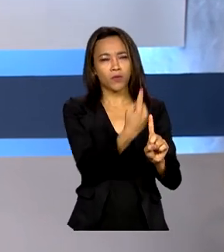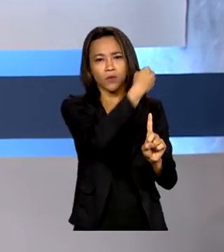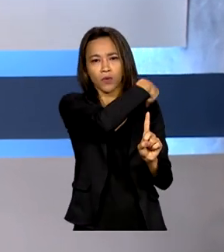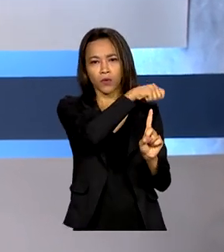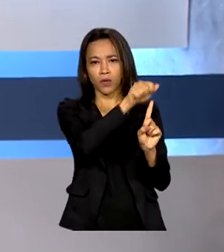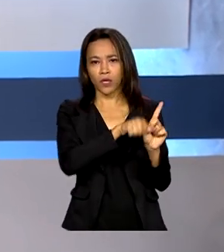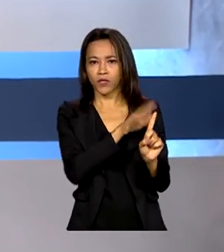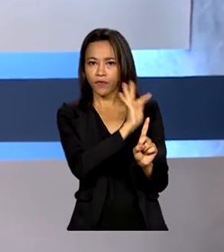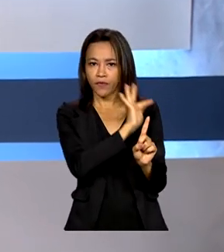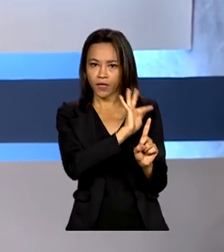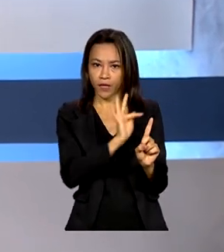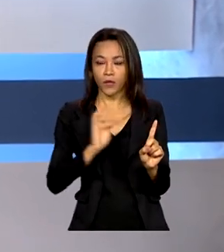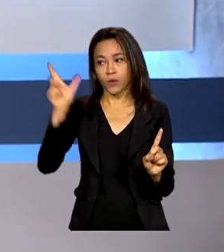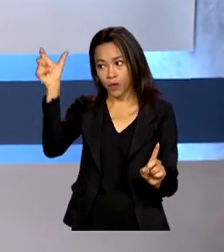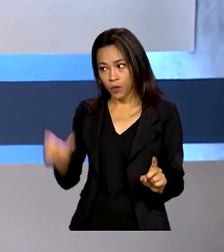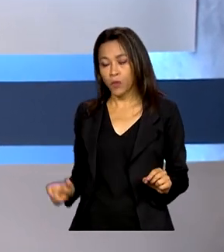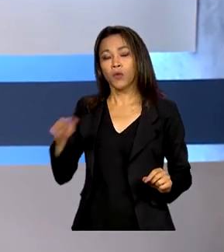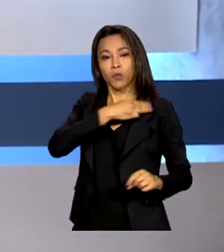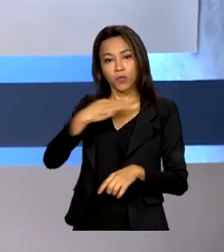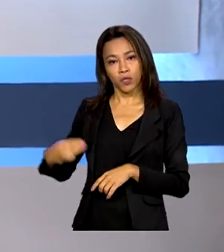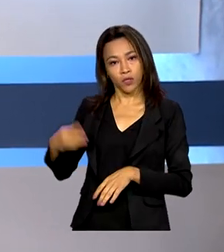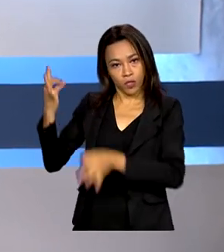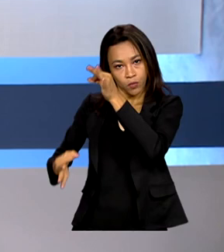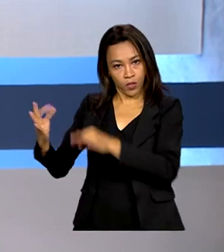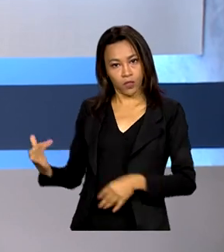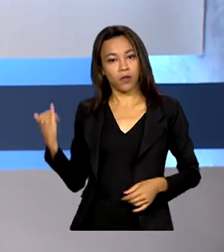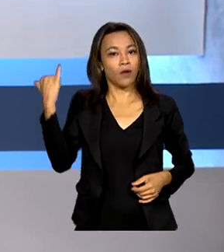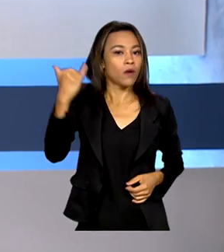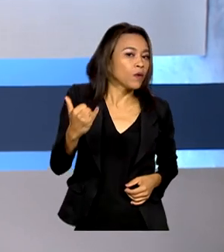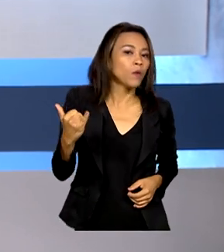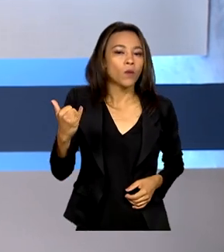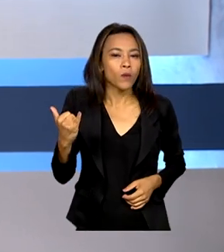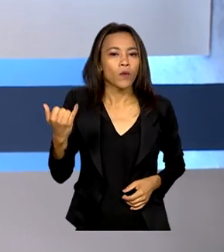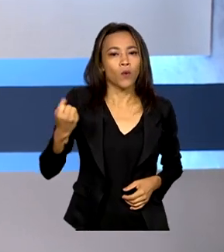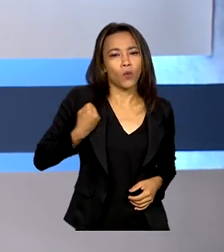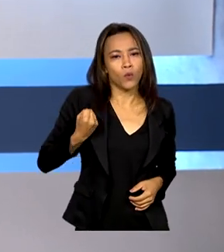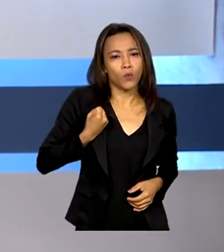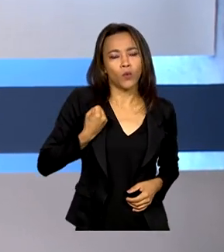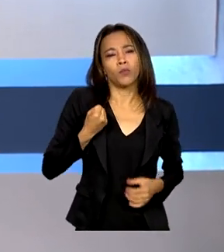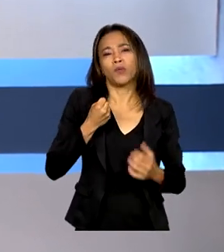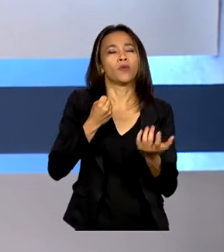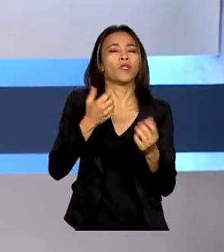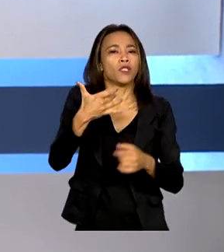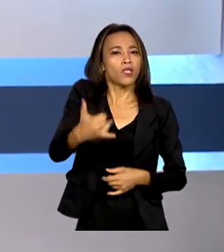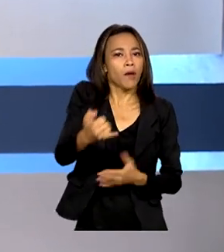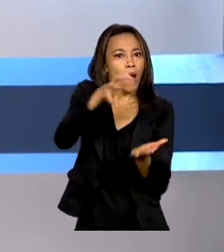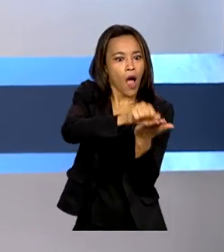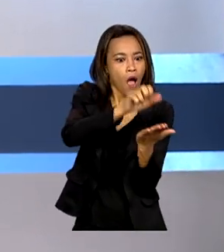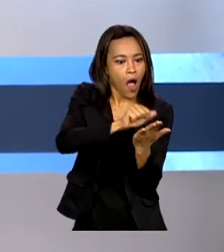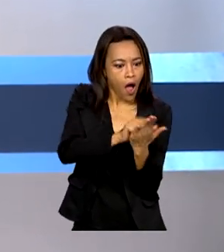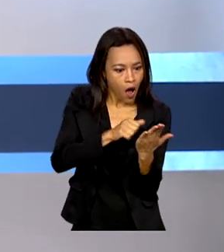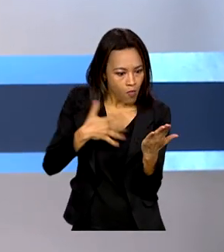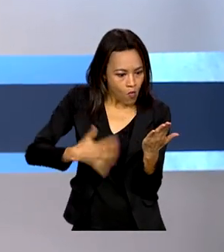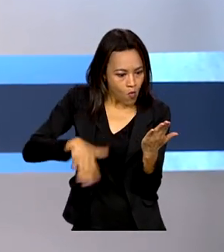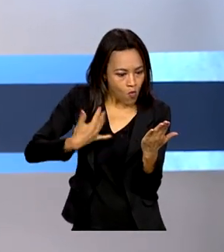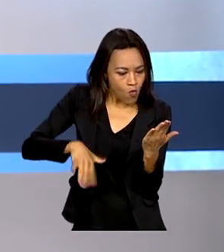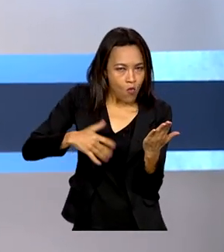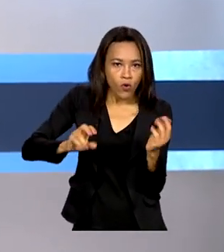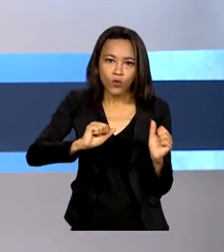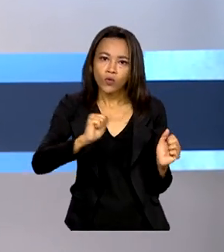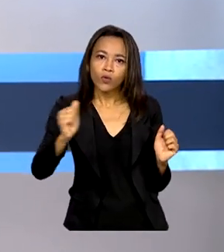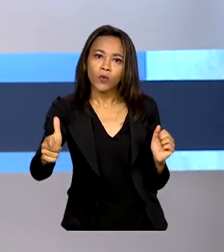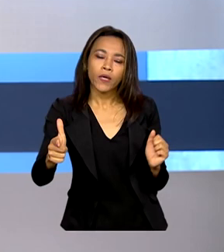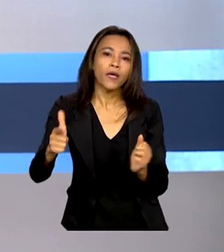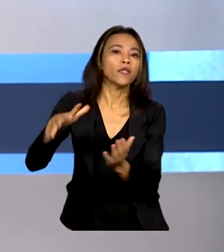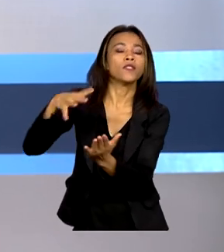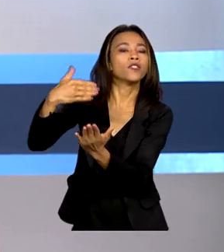com o ministro da Justiça e Segurança Pública, Flávio Dino, o número de armas recadastradas já é maior do que o de armas regularizadas